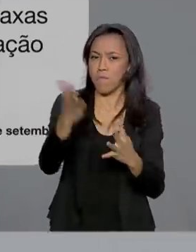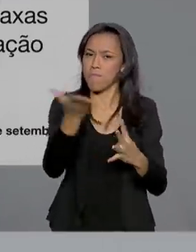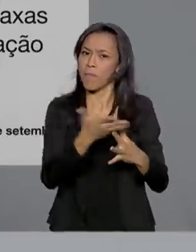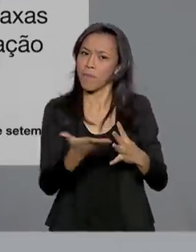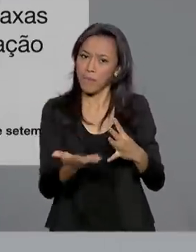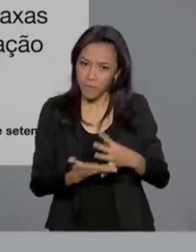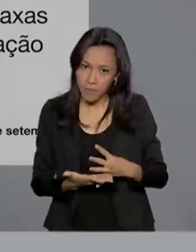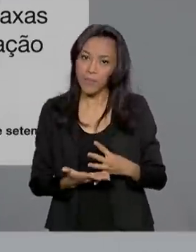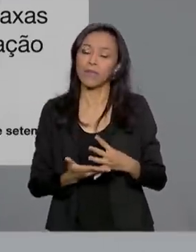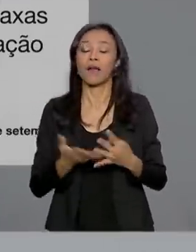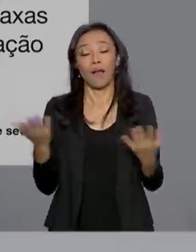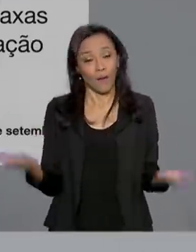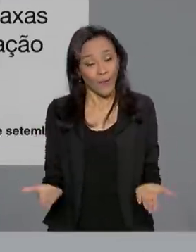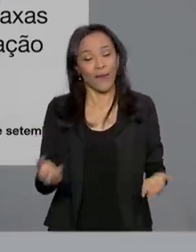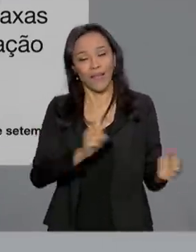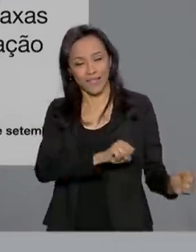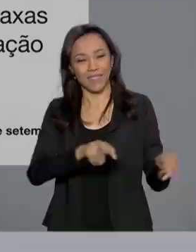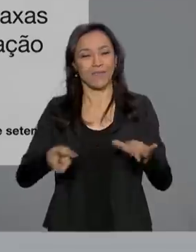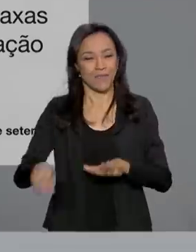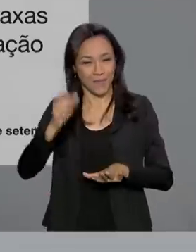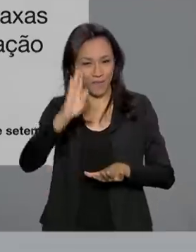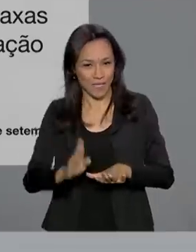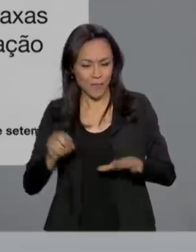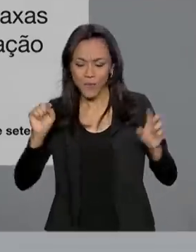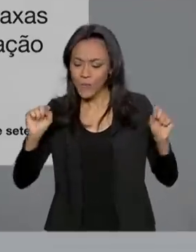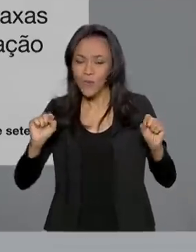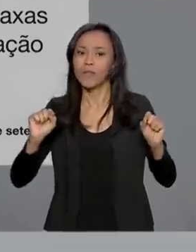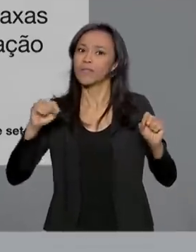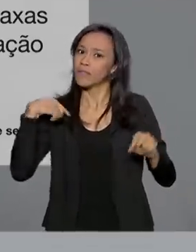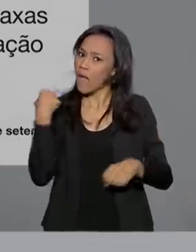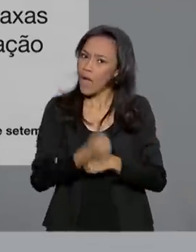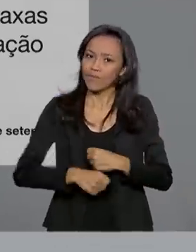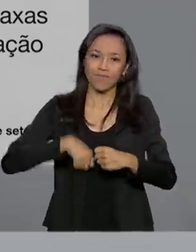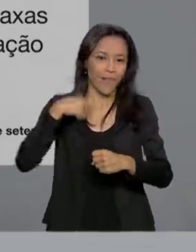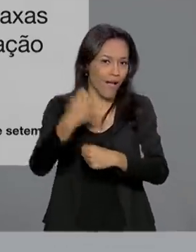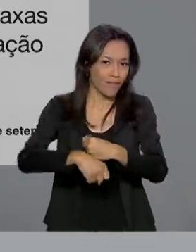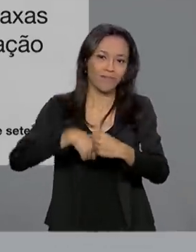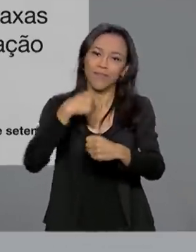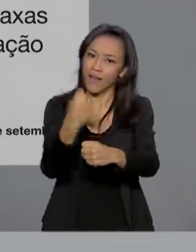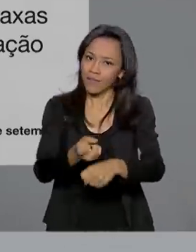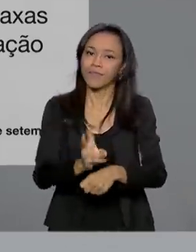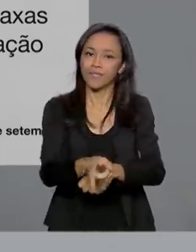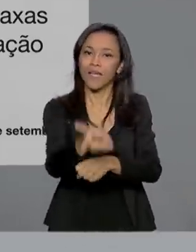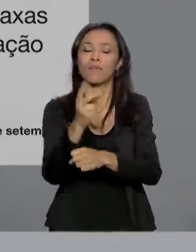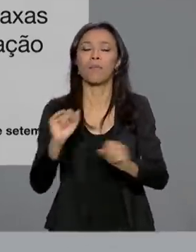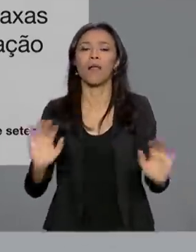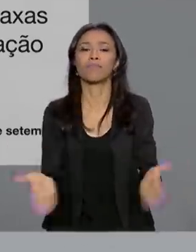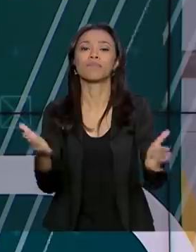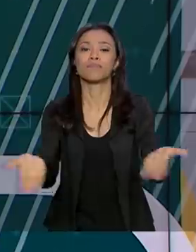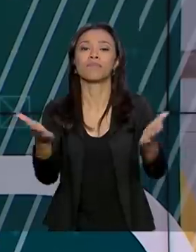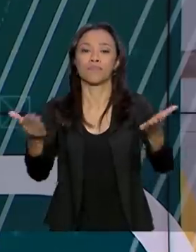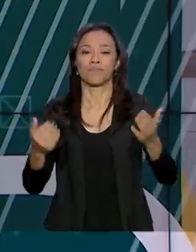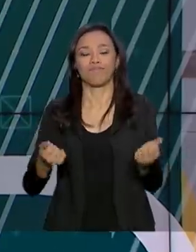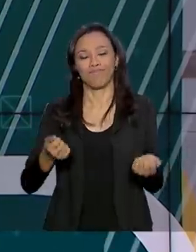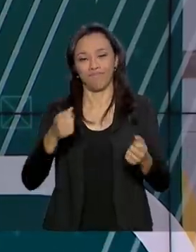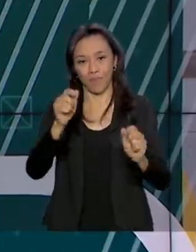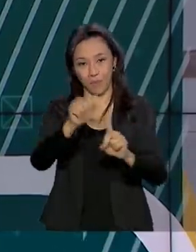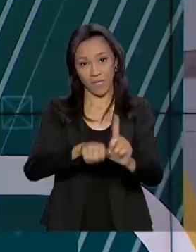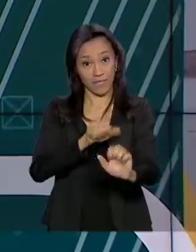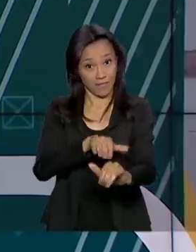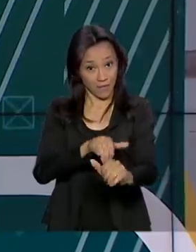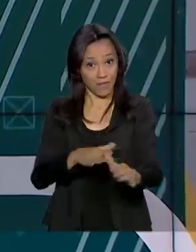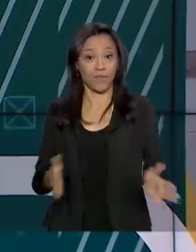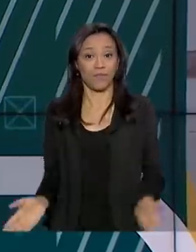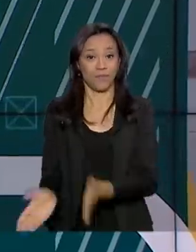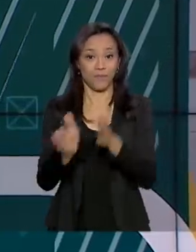A partir de agora, a Semana do Brasil deve ser realizada todo ano para alavancar as vendas em setembro. E durante